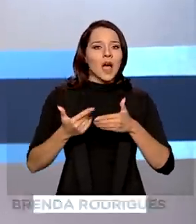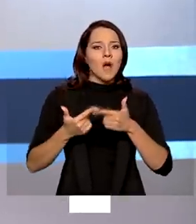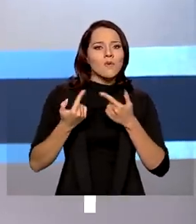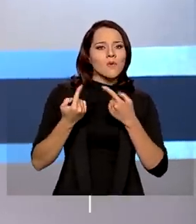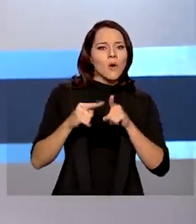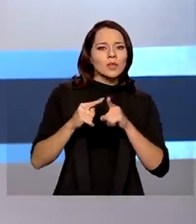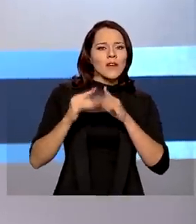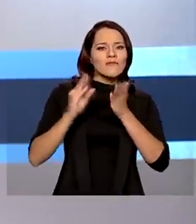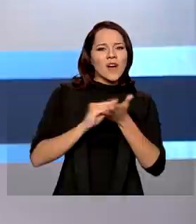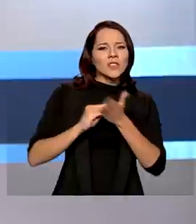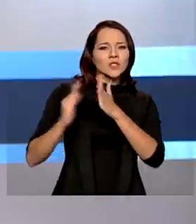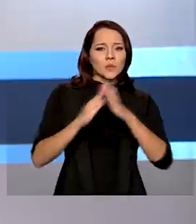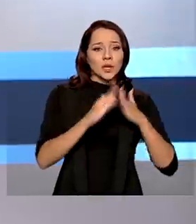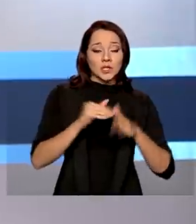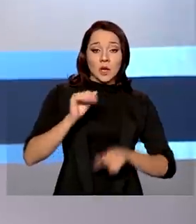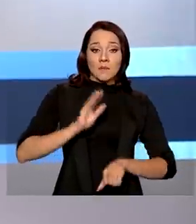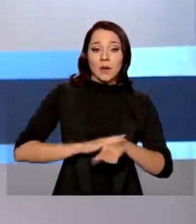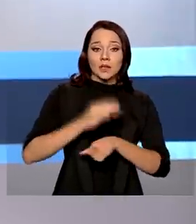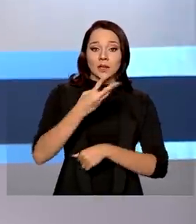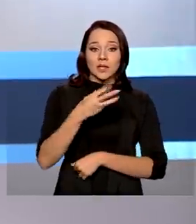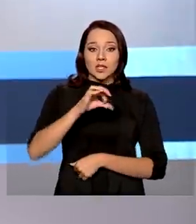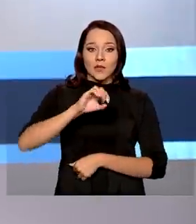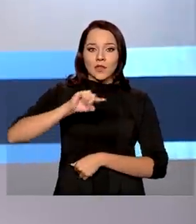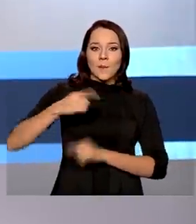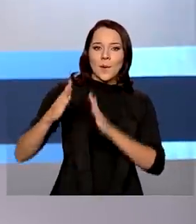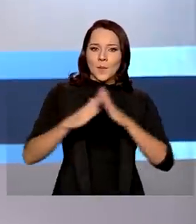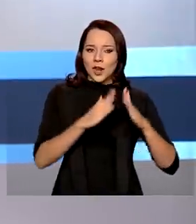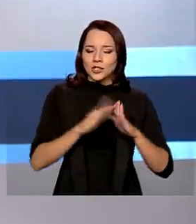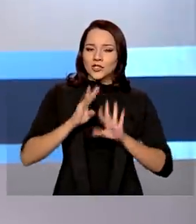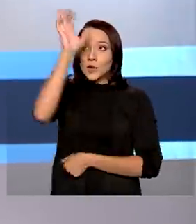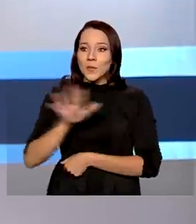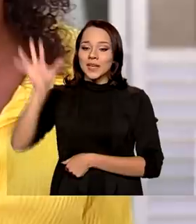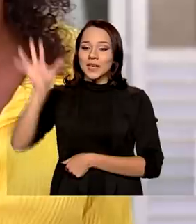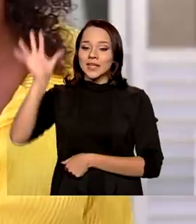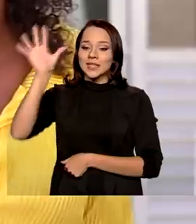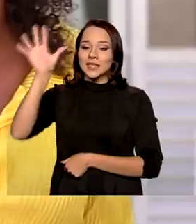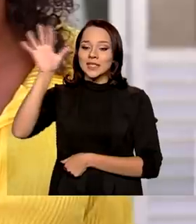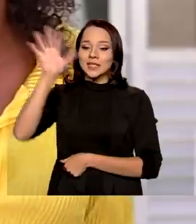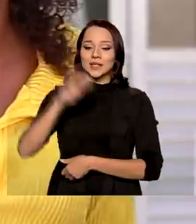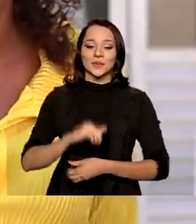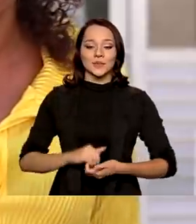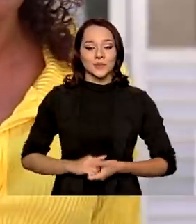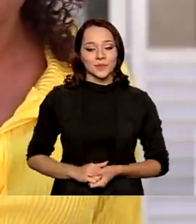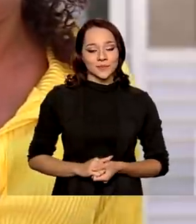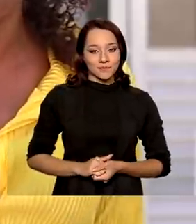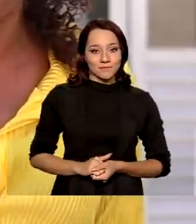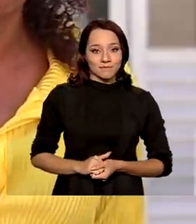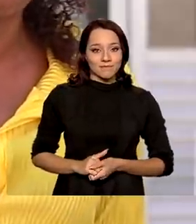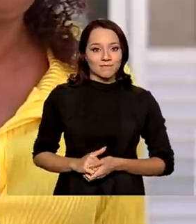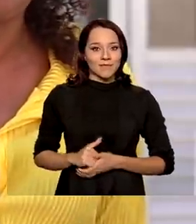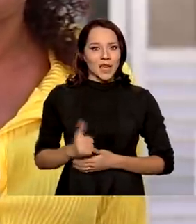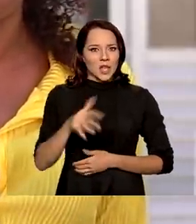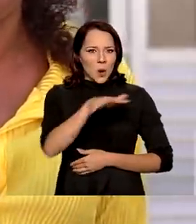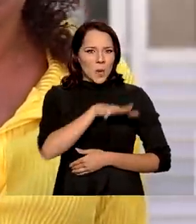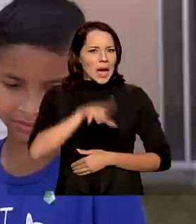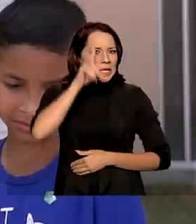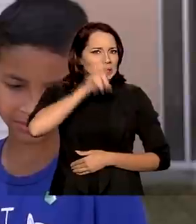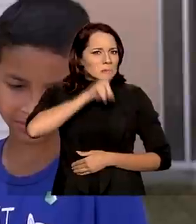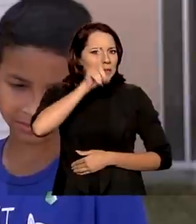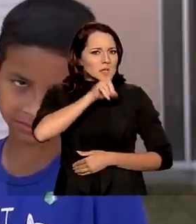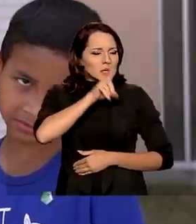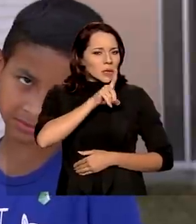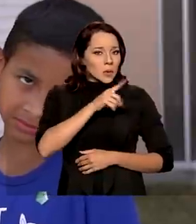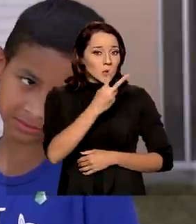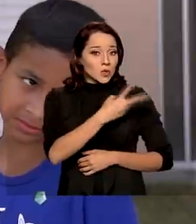habitacional. Mais de 390 mil moradias foram entregues pelo... Deixar uma área de risco e